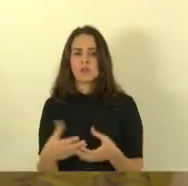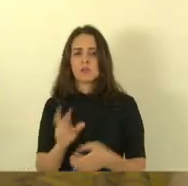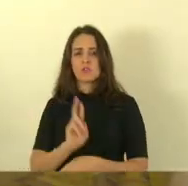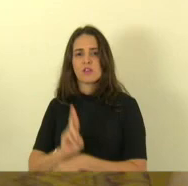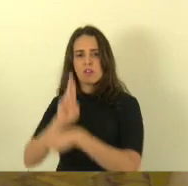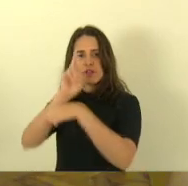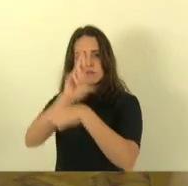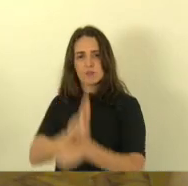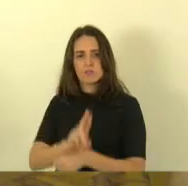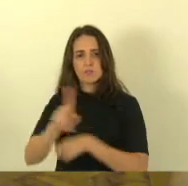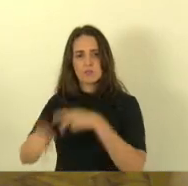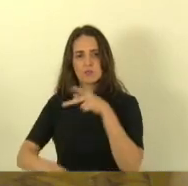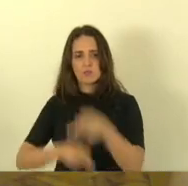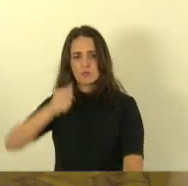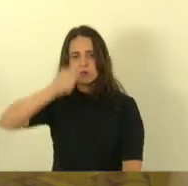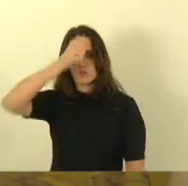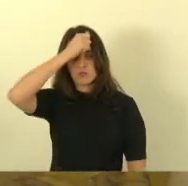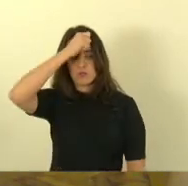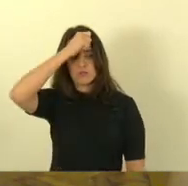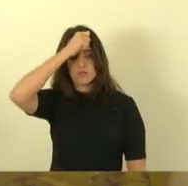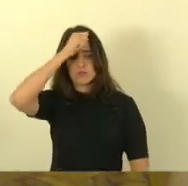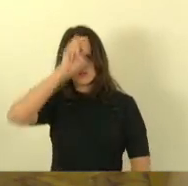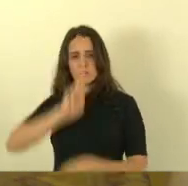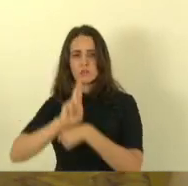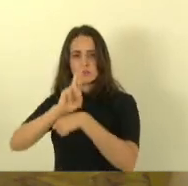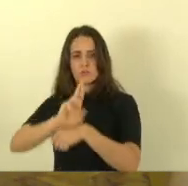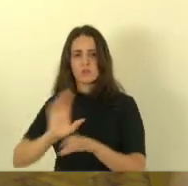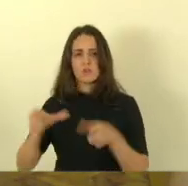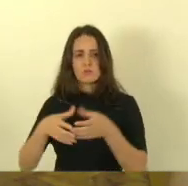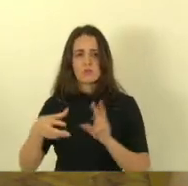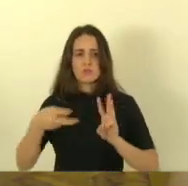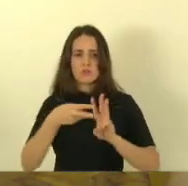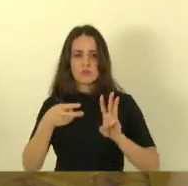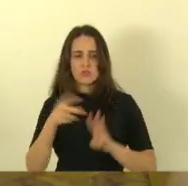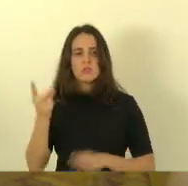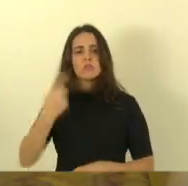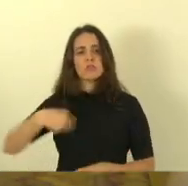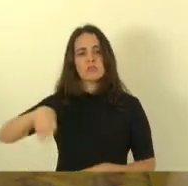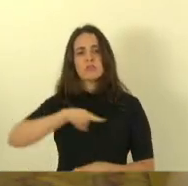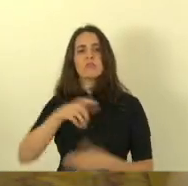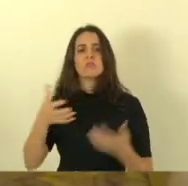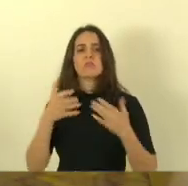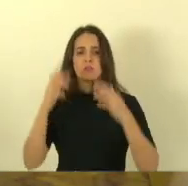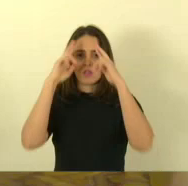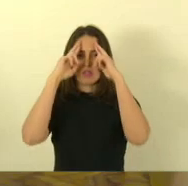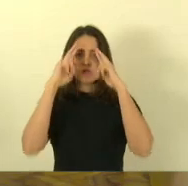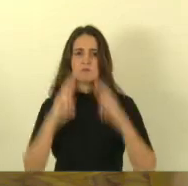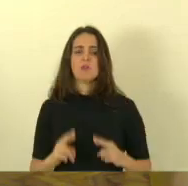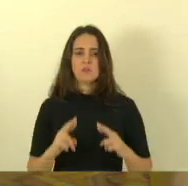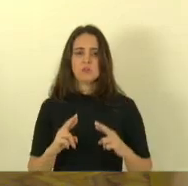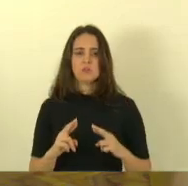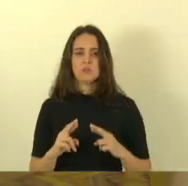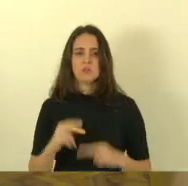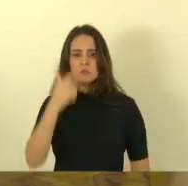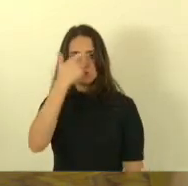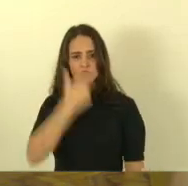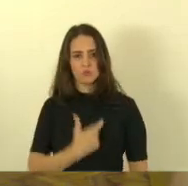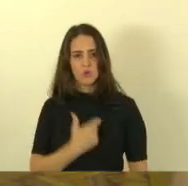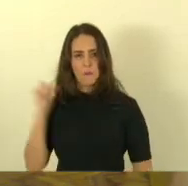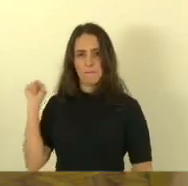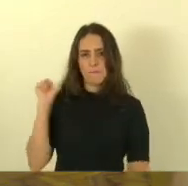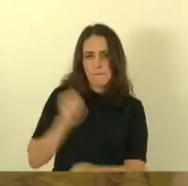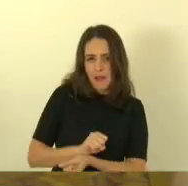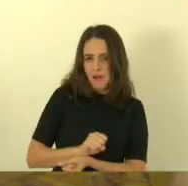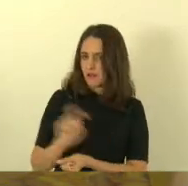população de Aracruz as comunidades indígenas que nós queremos respeito e não vamos parar